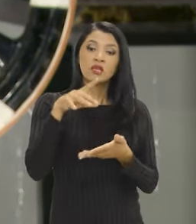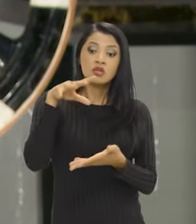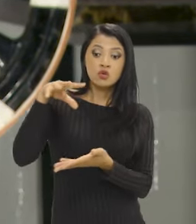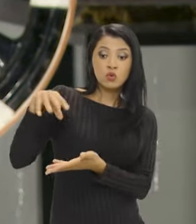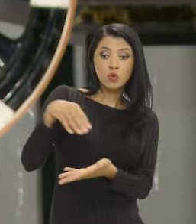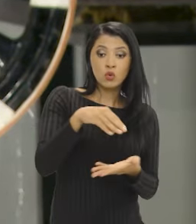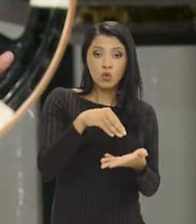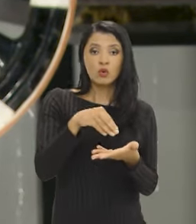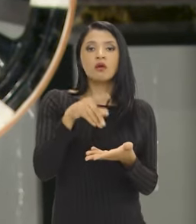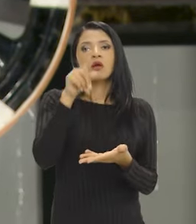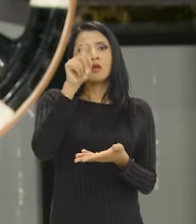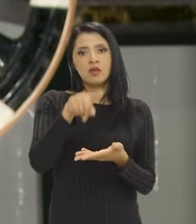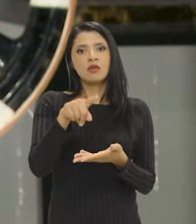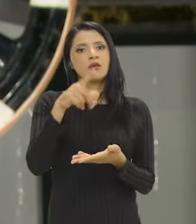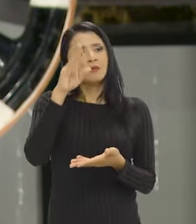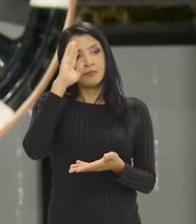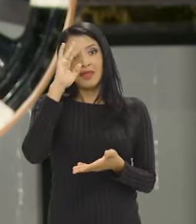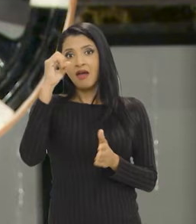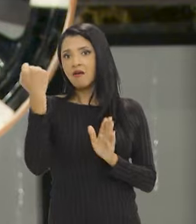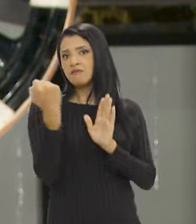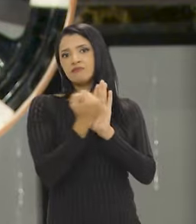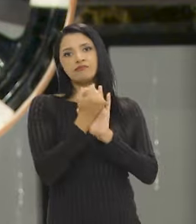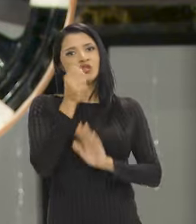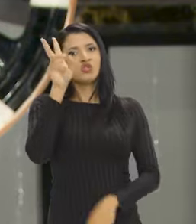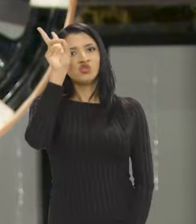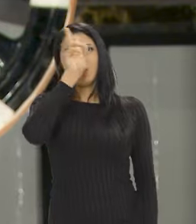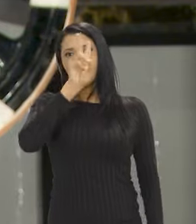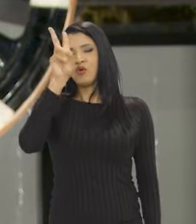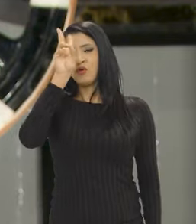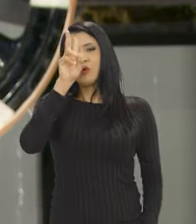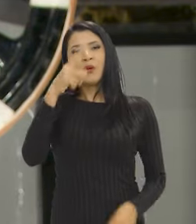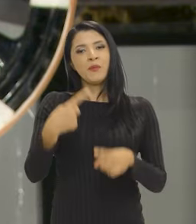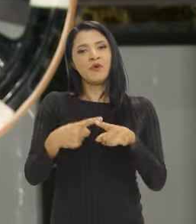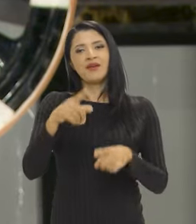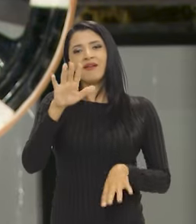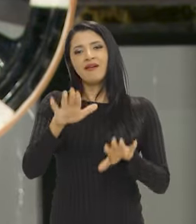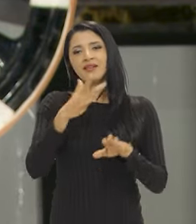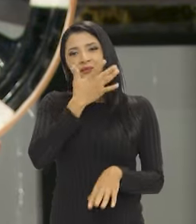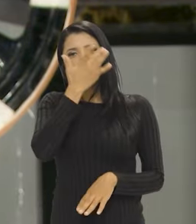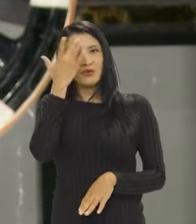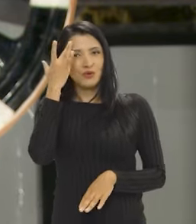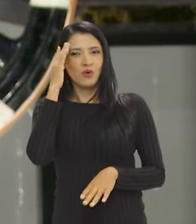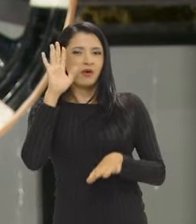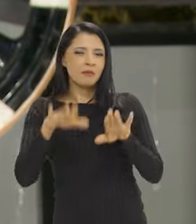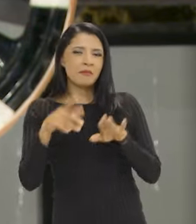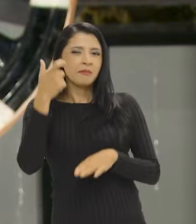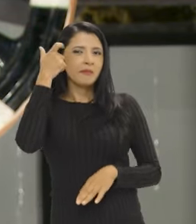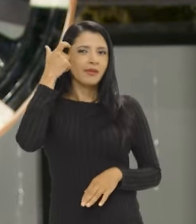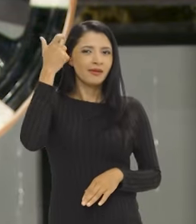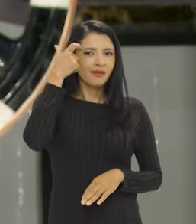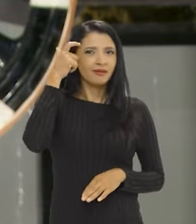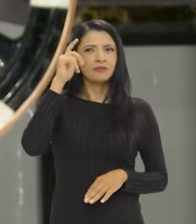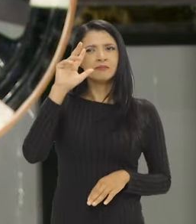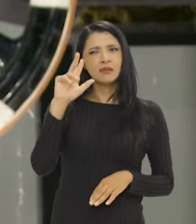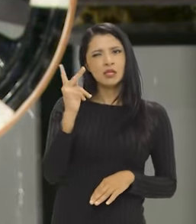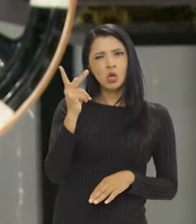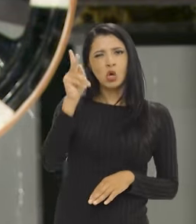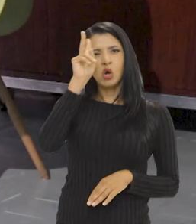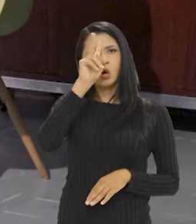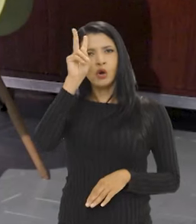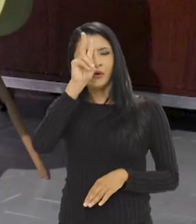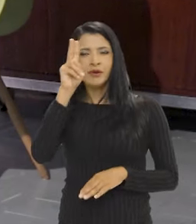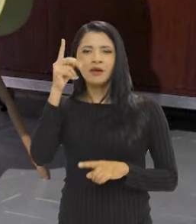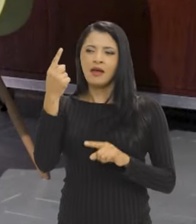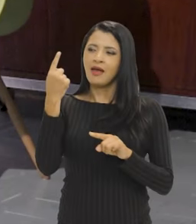acervos permanentes que são entendidos como os históricos. Históricos porque as pessoas muitas vezes pensam a história